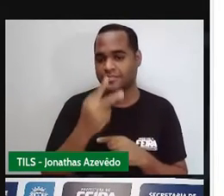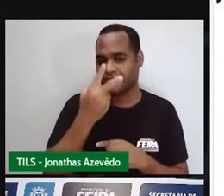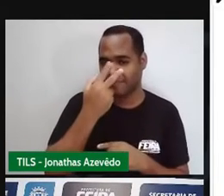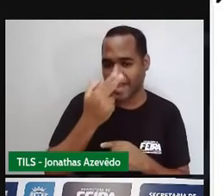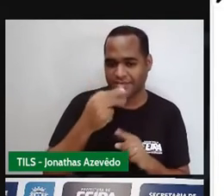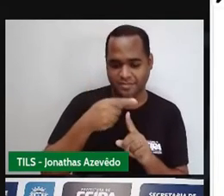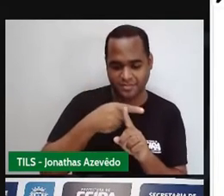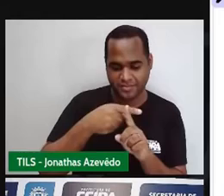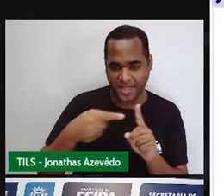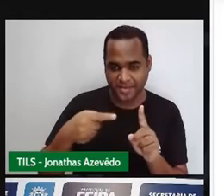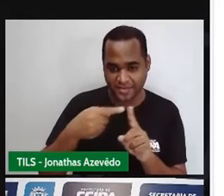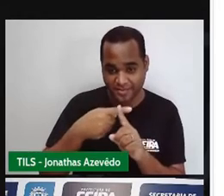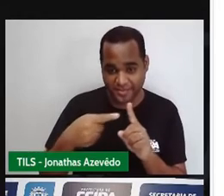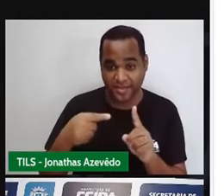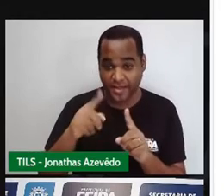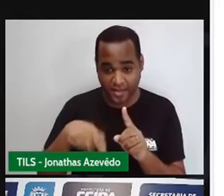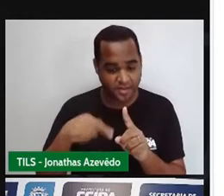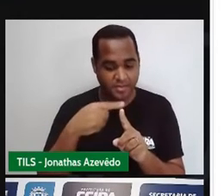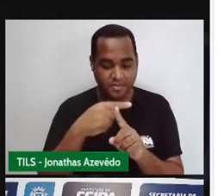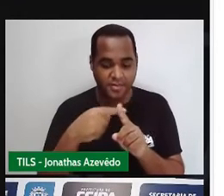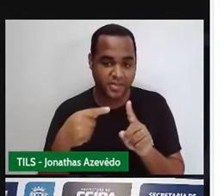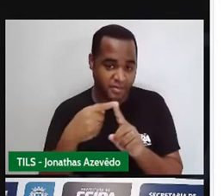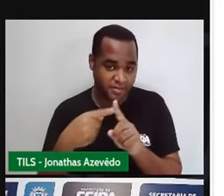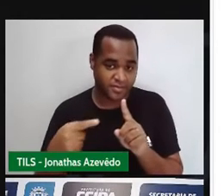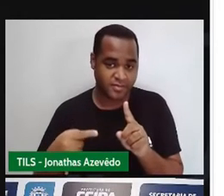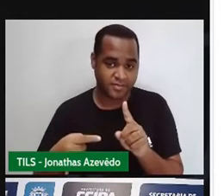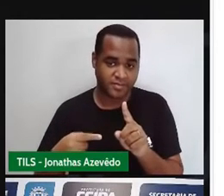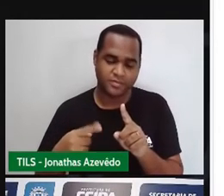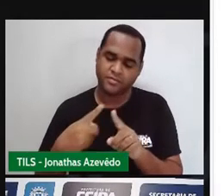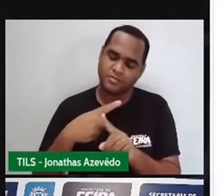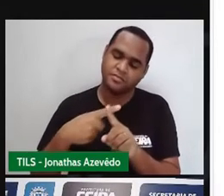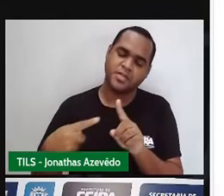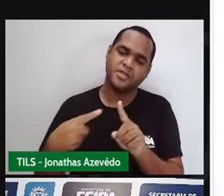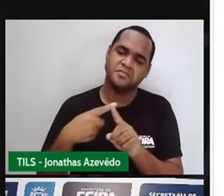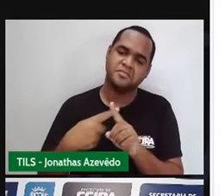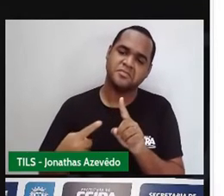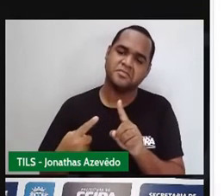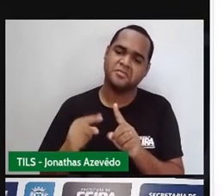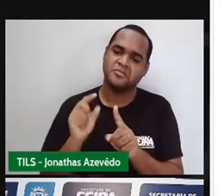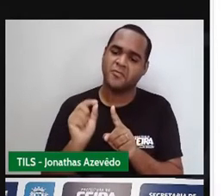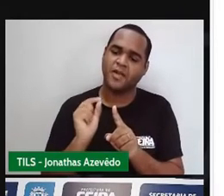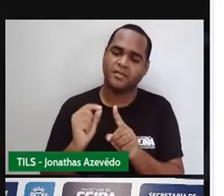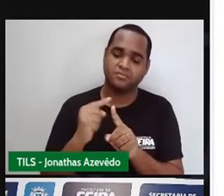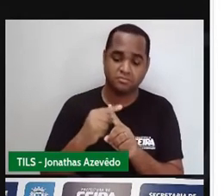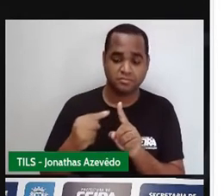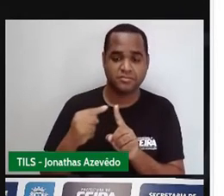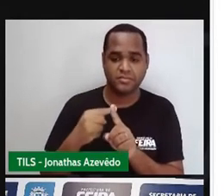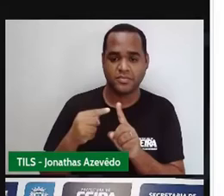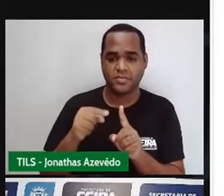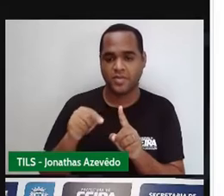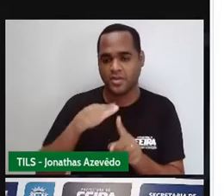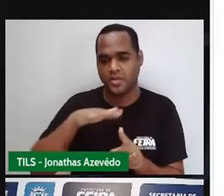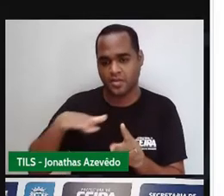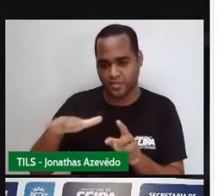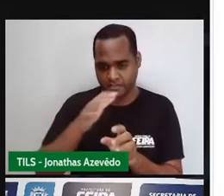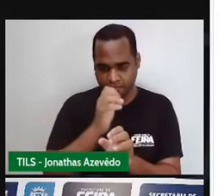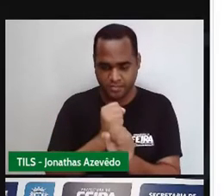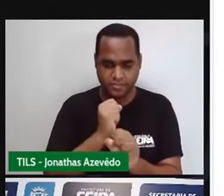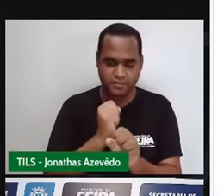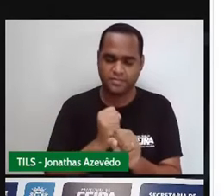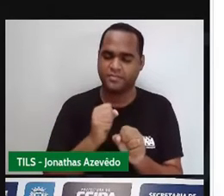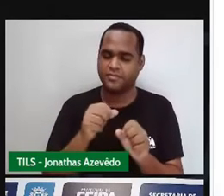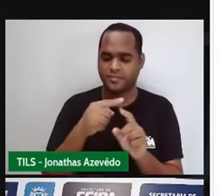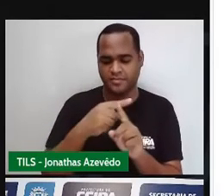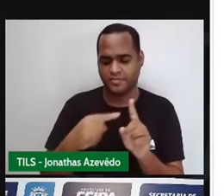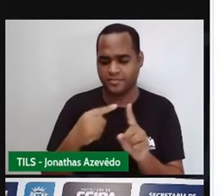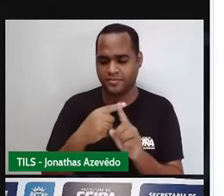só, metade. Metade. Como é que a gente faz pra calcular a metade